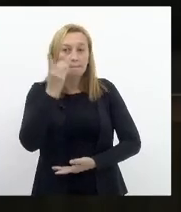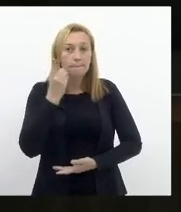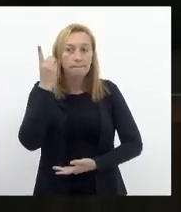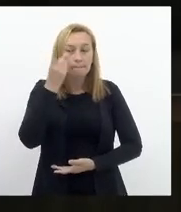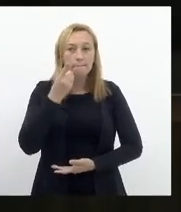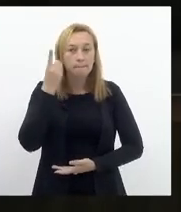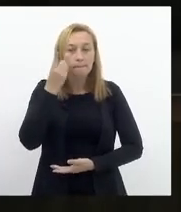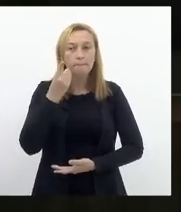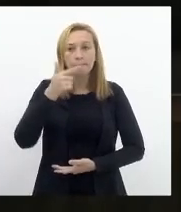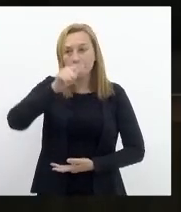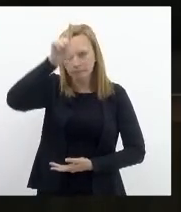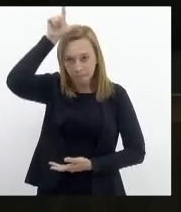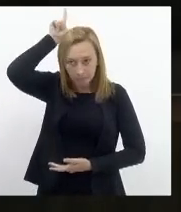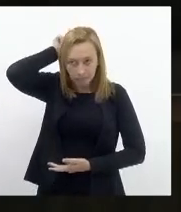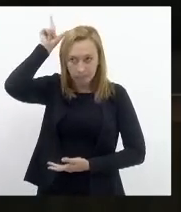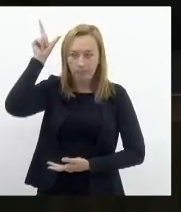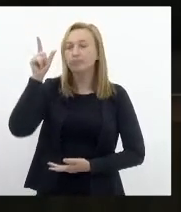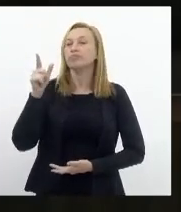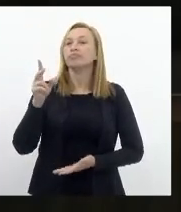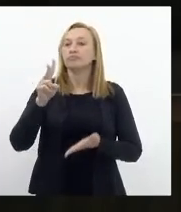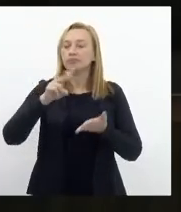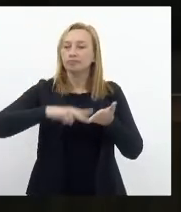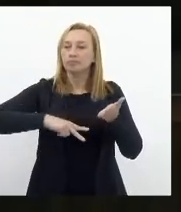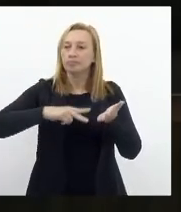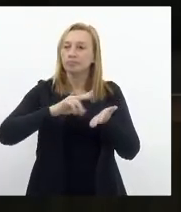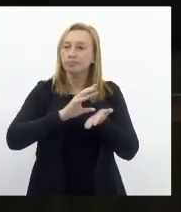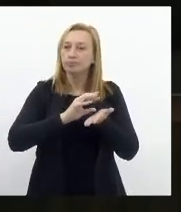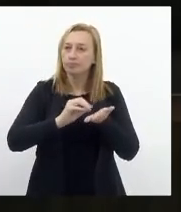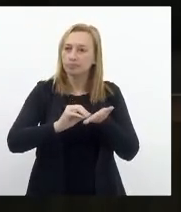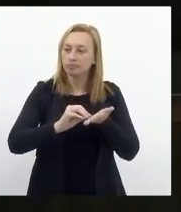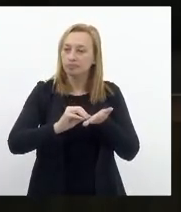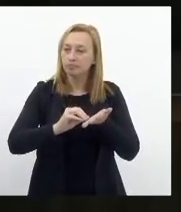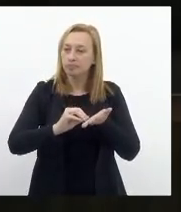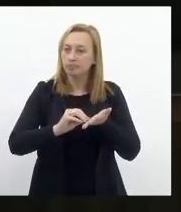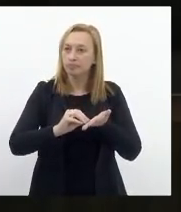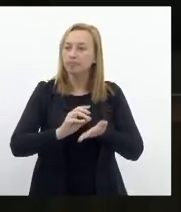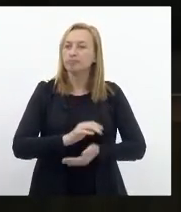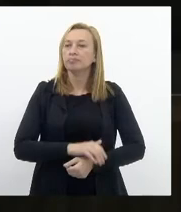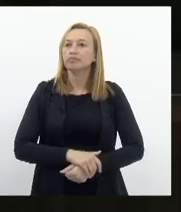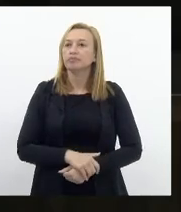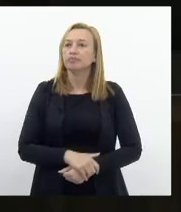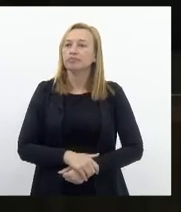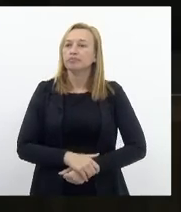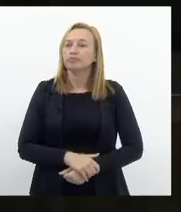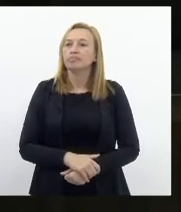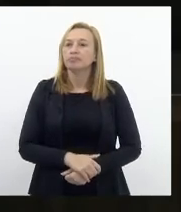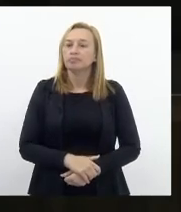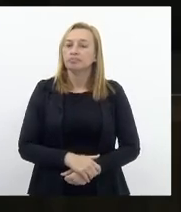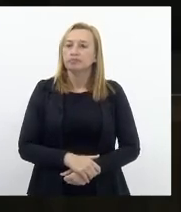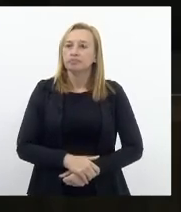Luiz Paulo para fazer a leitura da ata da sessão anterior.